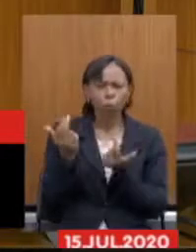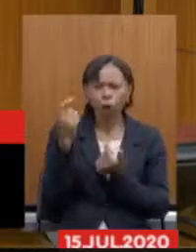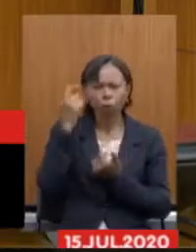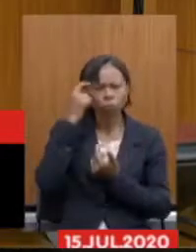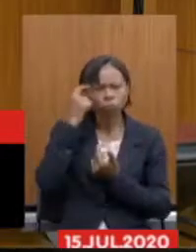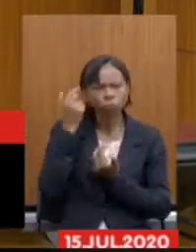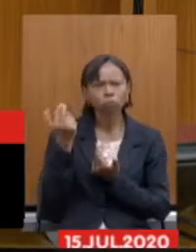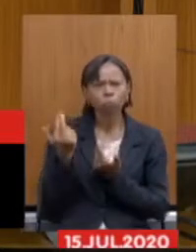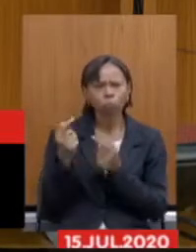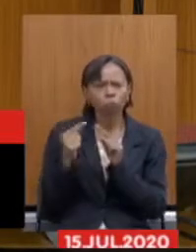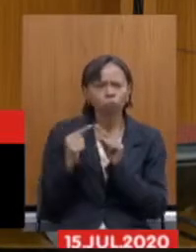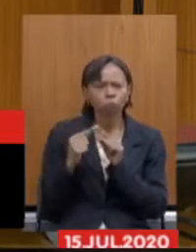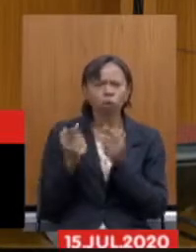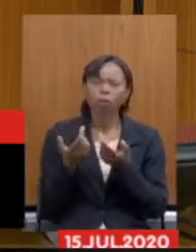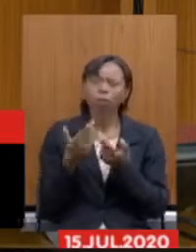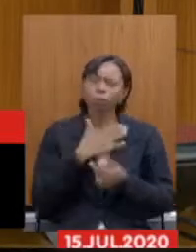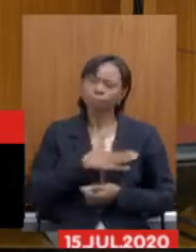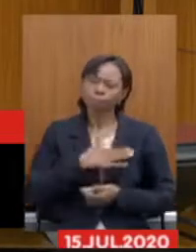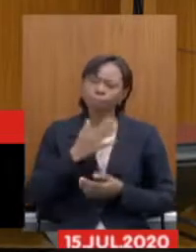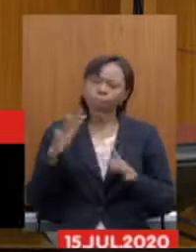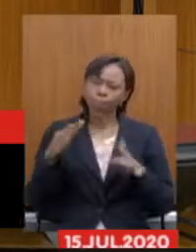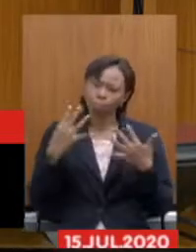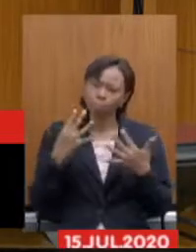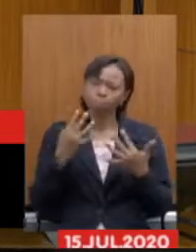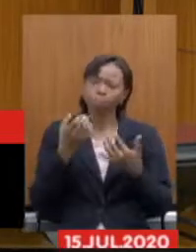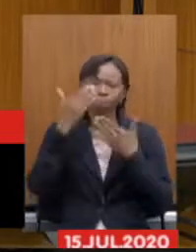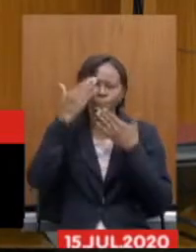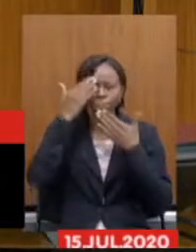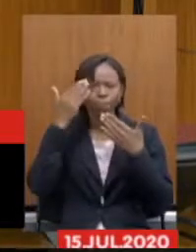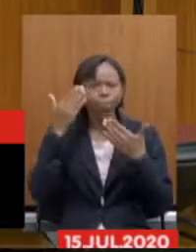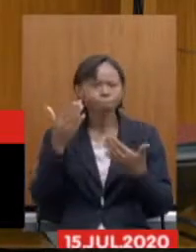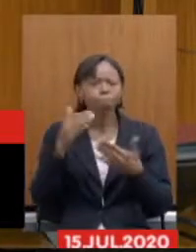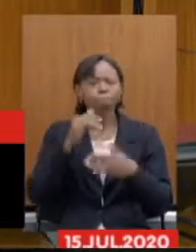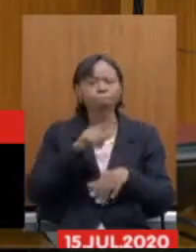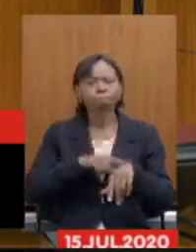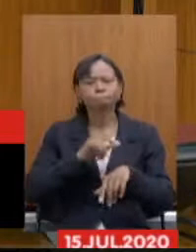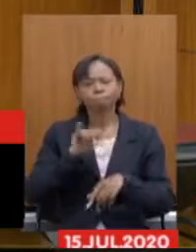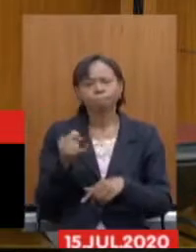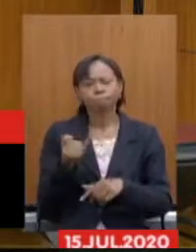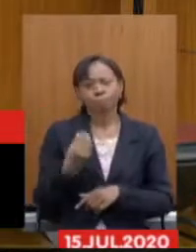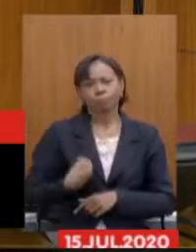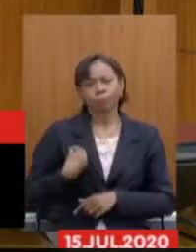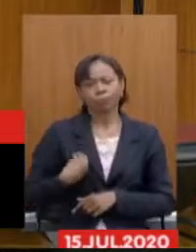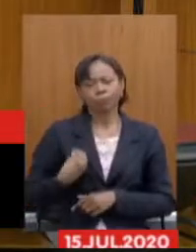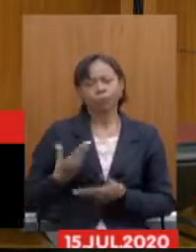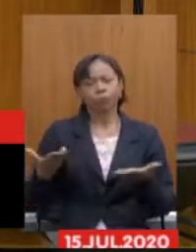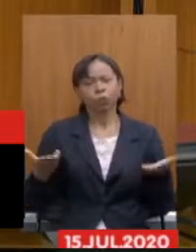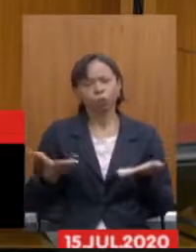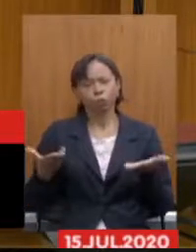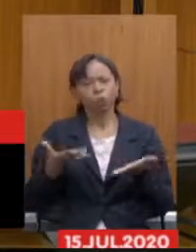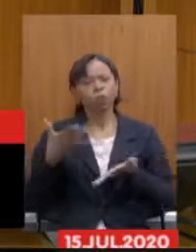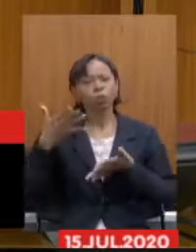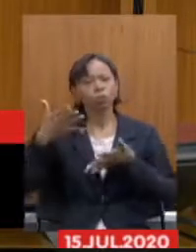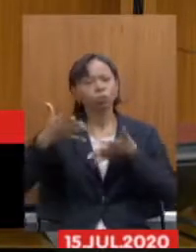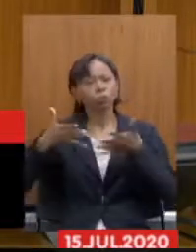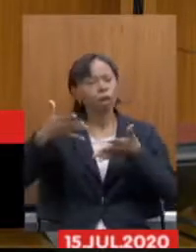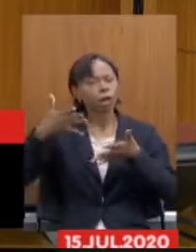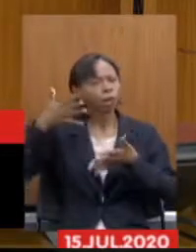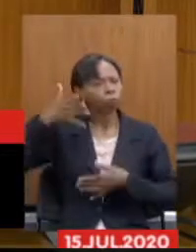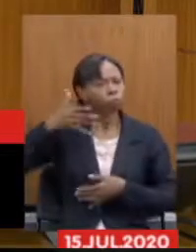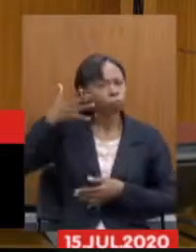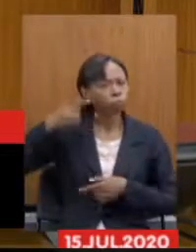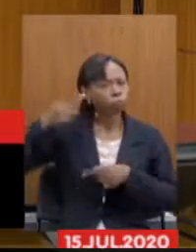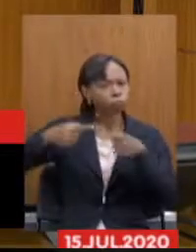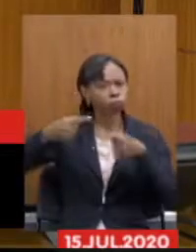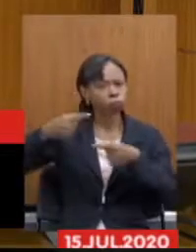honrado, deputados, pela atenção, agradeço penhoradamente pela oportunidade de participar deste importante debate, não só para as nossas